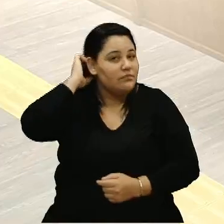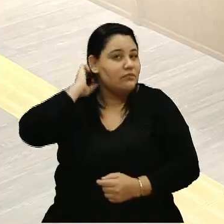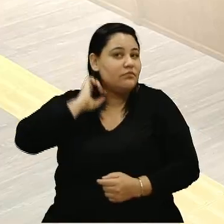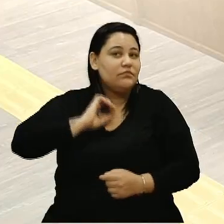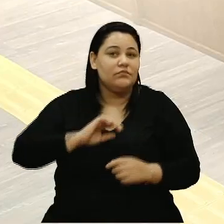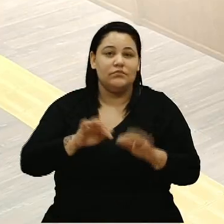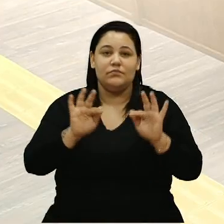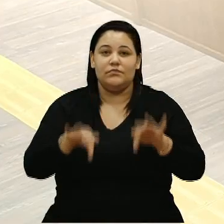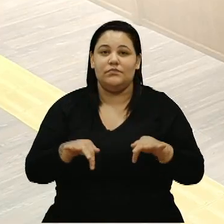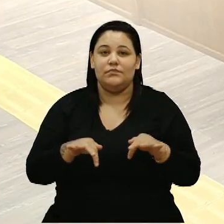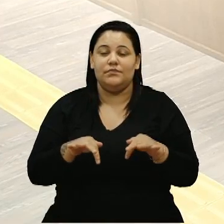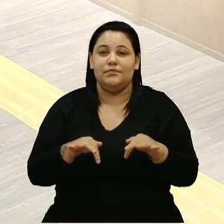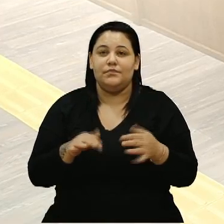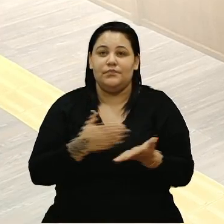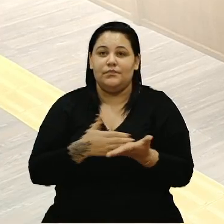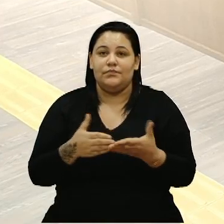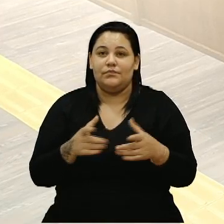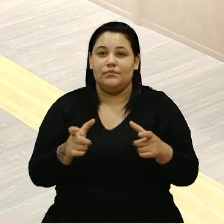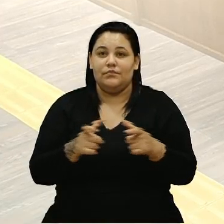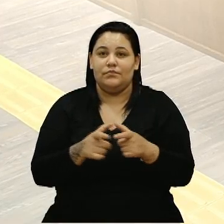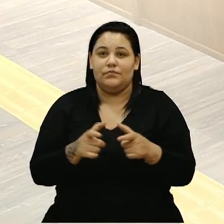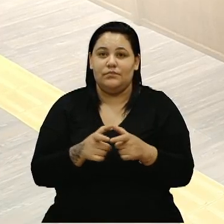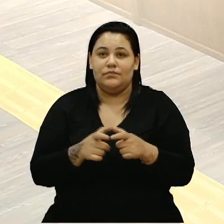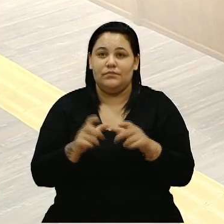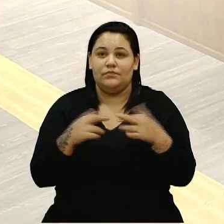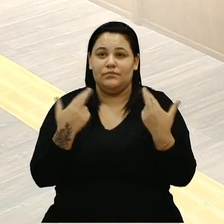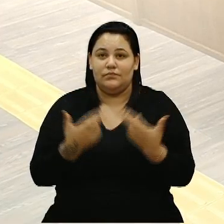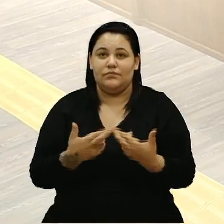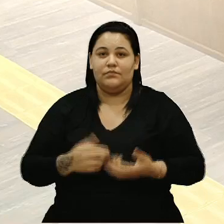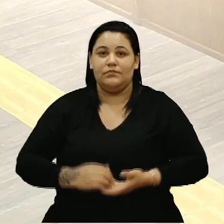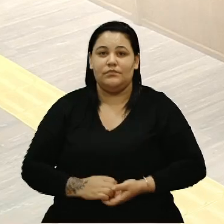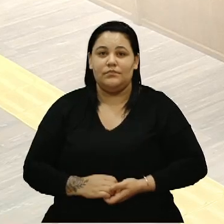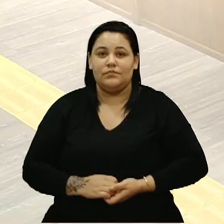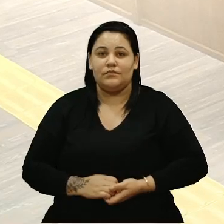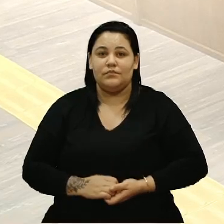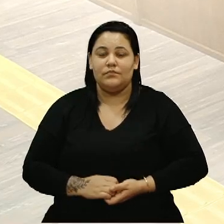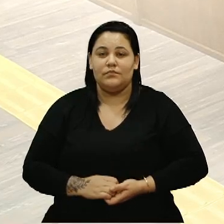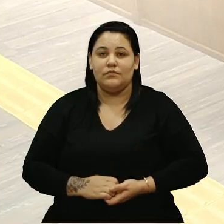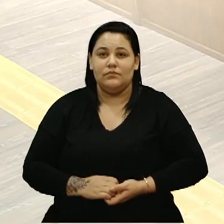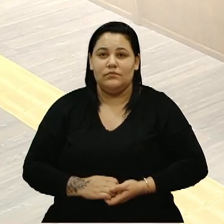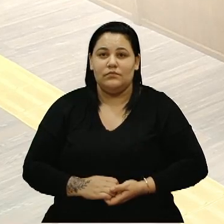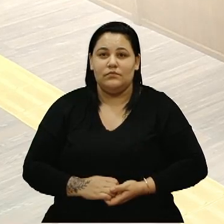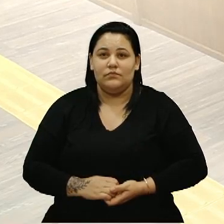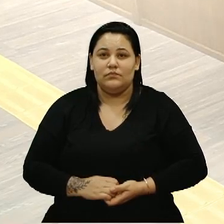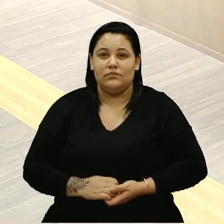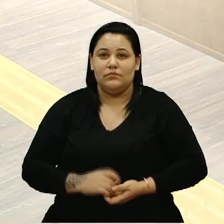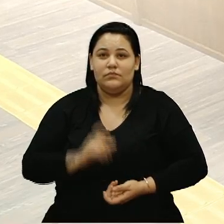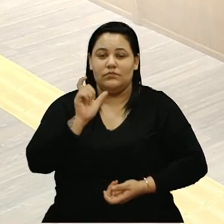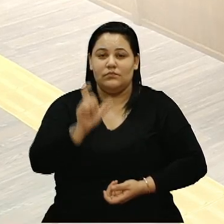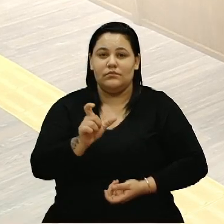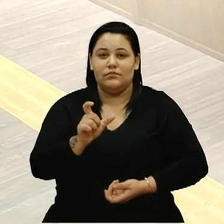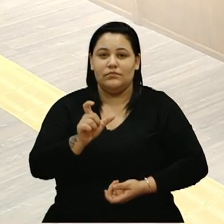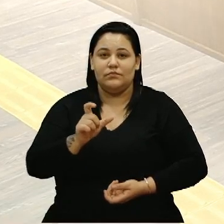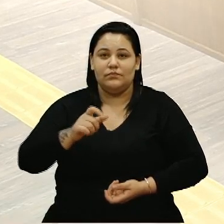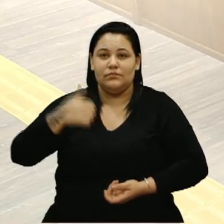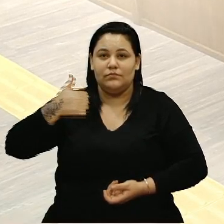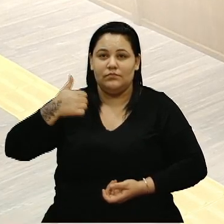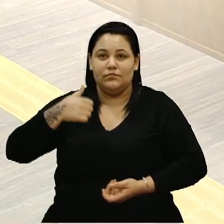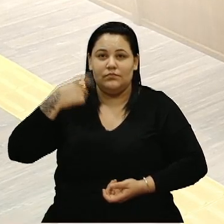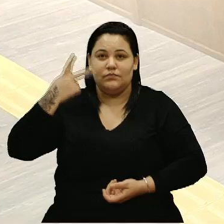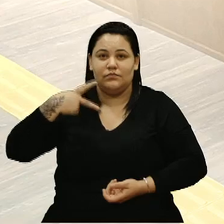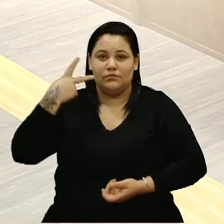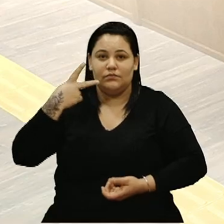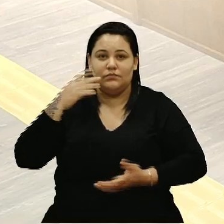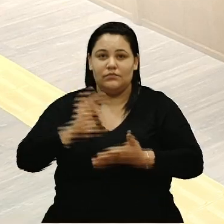Do grande expediente, passamos ao espaço do pequeno expediente. Com a palavra, primeiro vereador inscrito, vereador